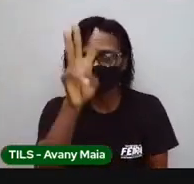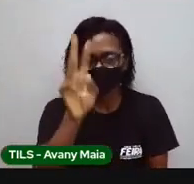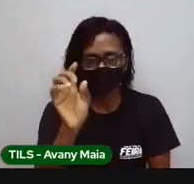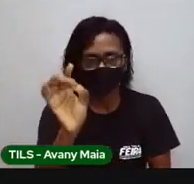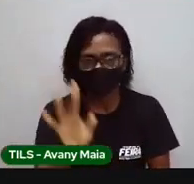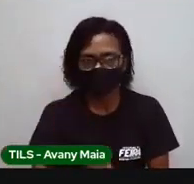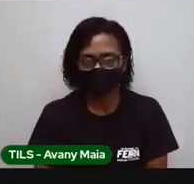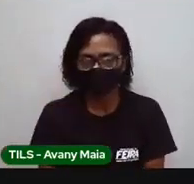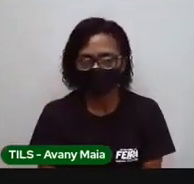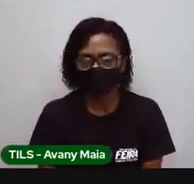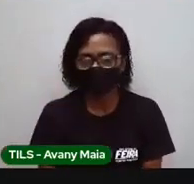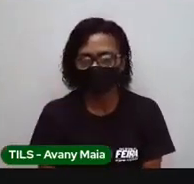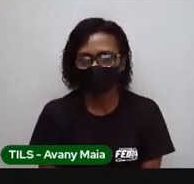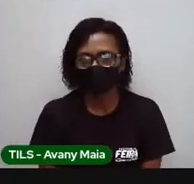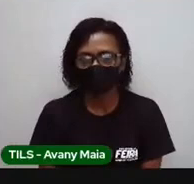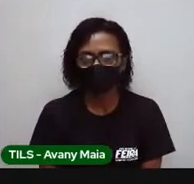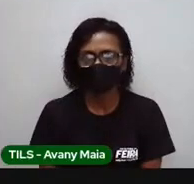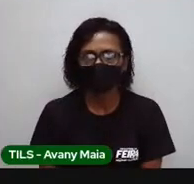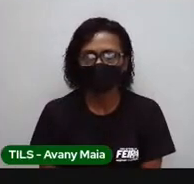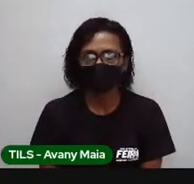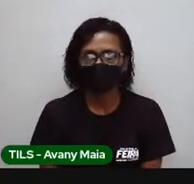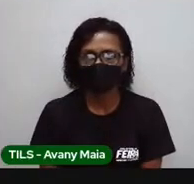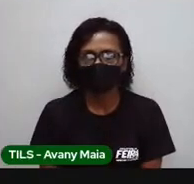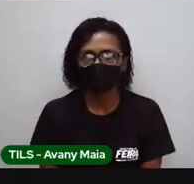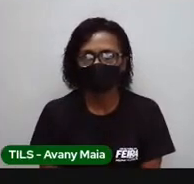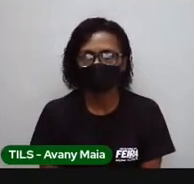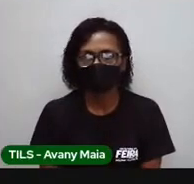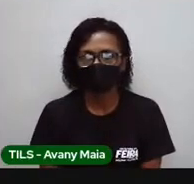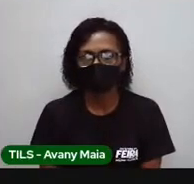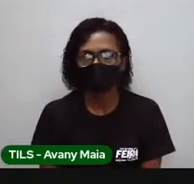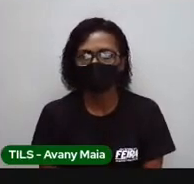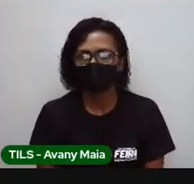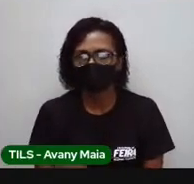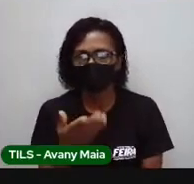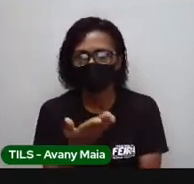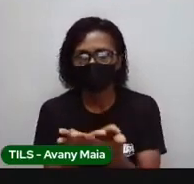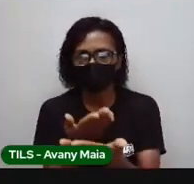vamos rever, tá? Qual foi a ideia da aula?